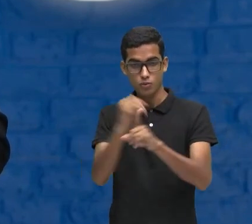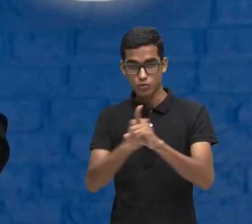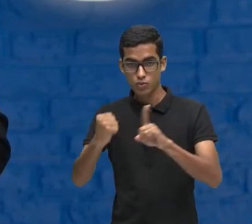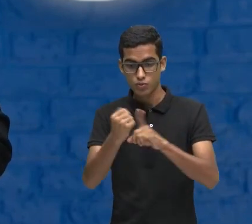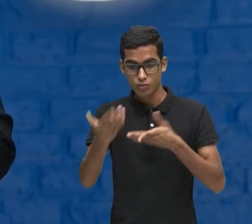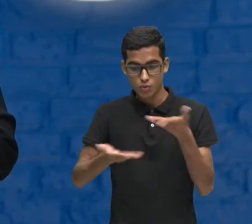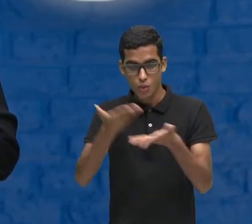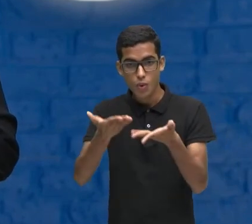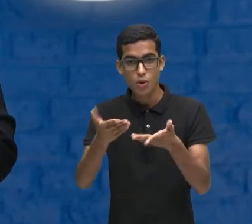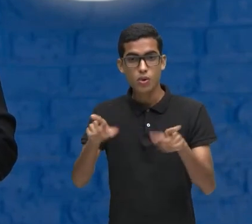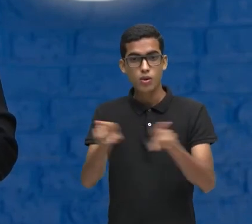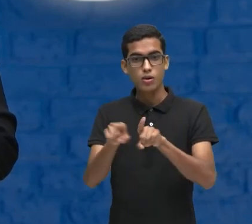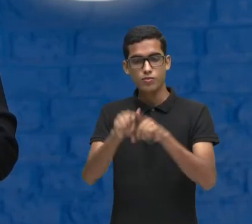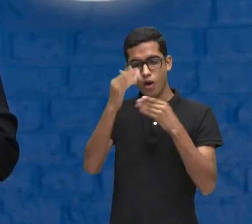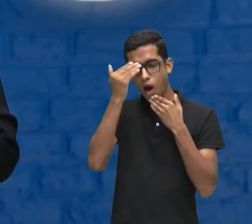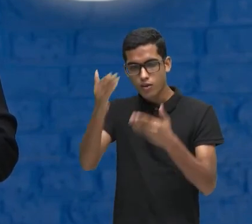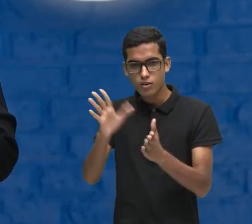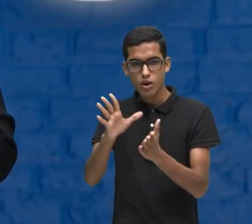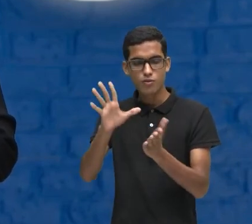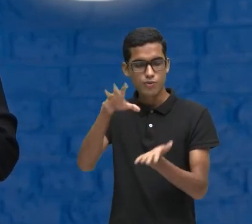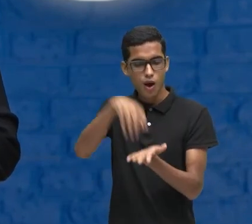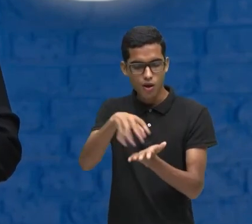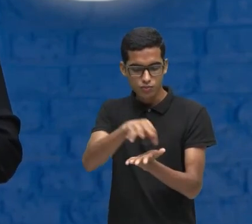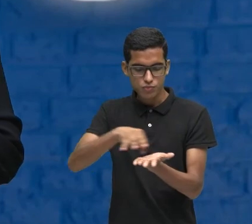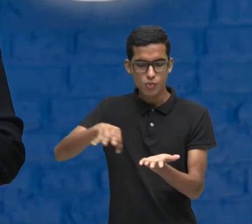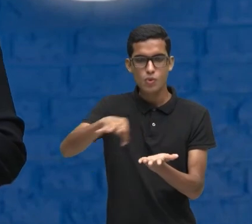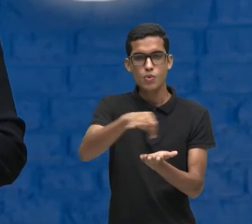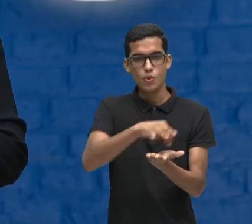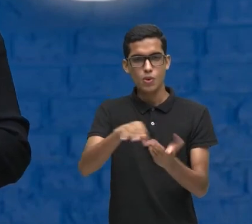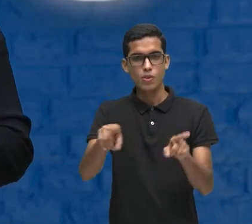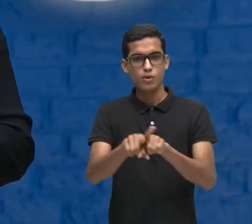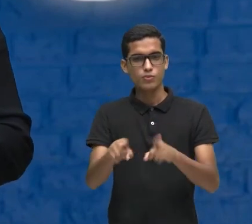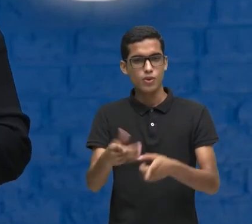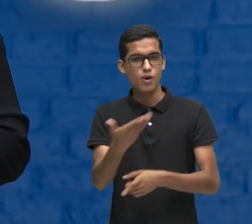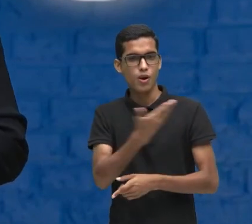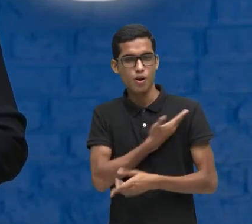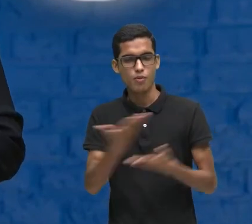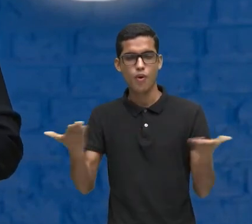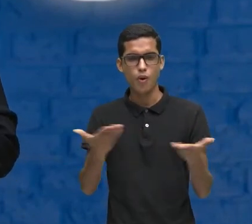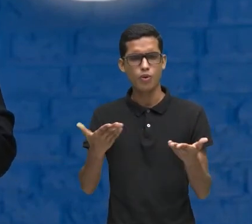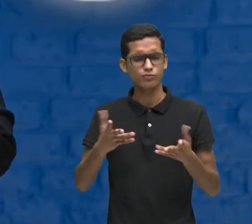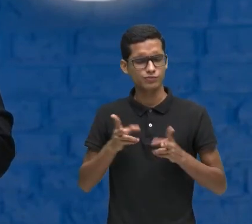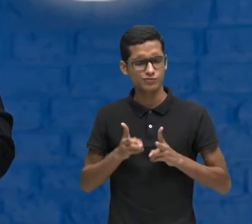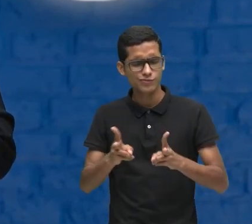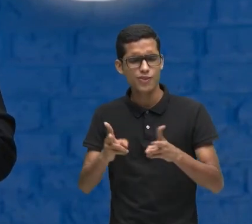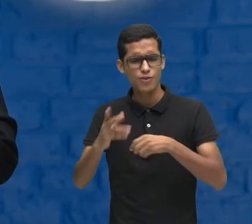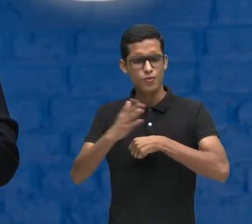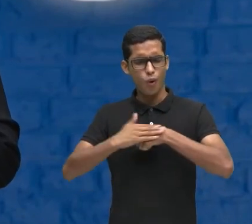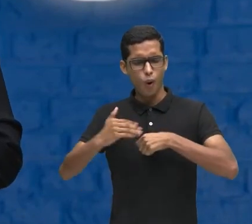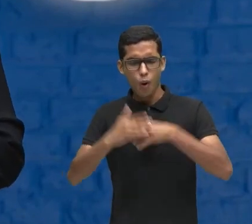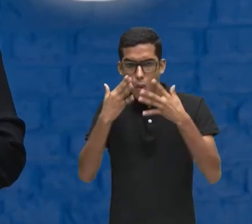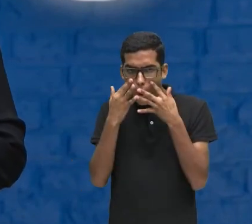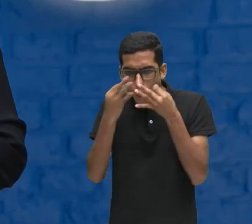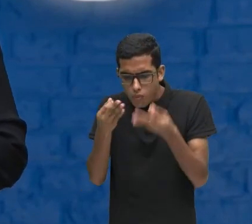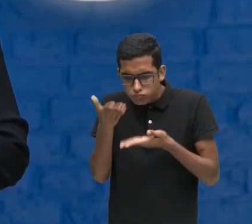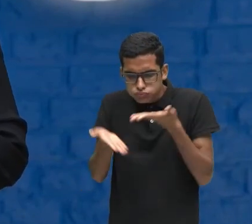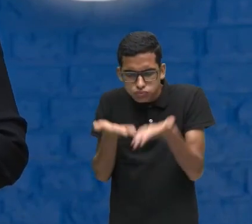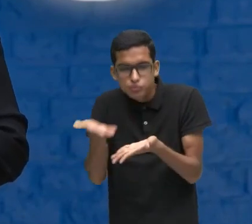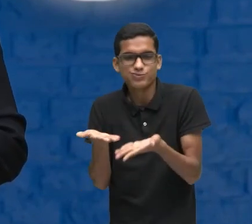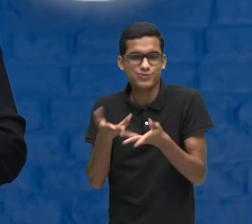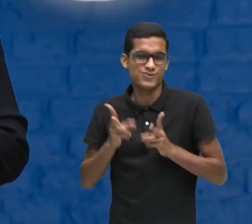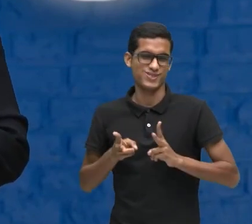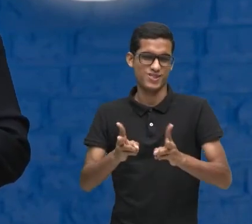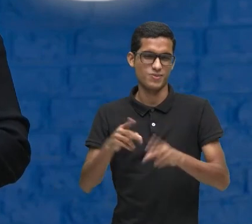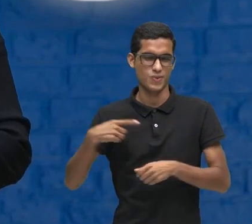a equipe aqui do CEMEAM Nossos colegas Nossos parceiros Sempre muito carinhosos Muito atenciosos conosco